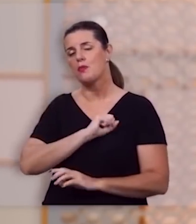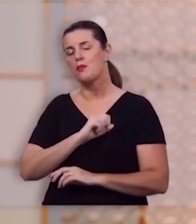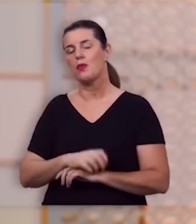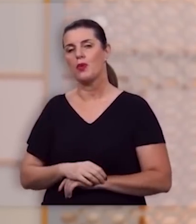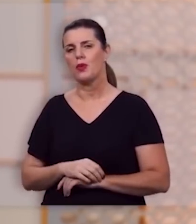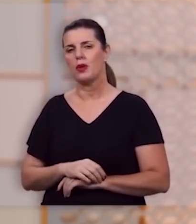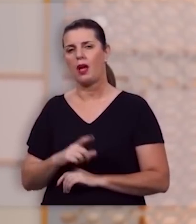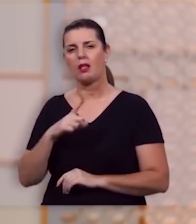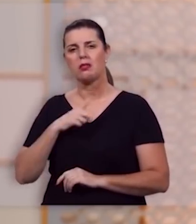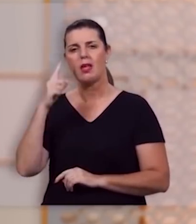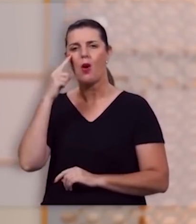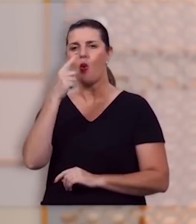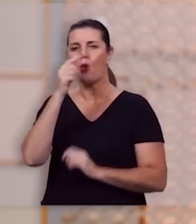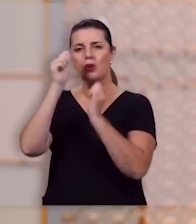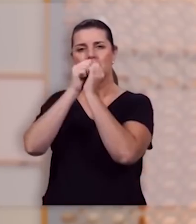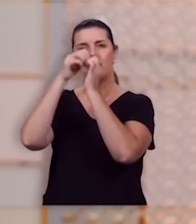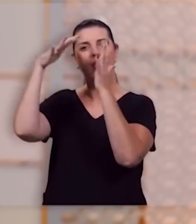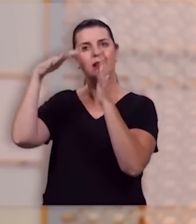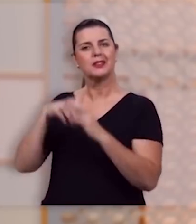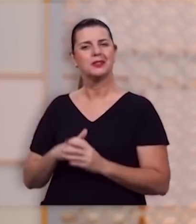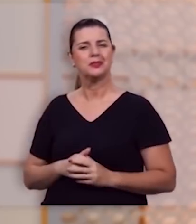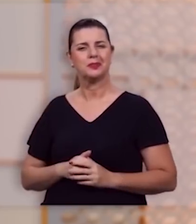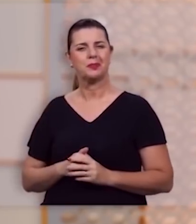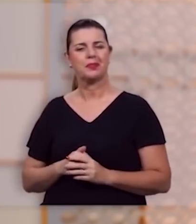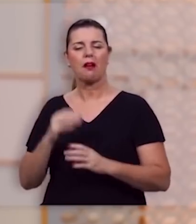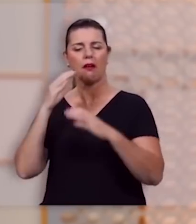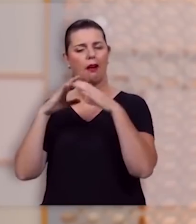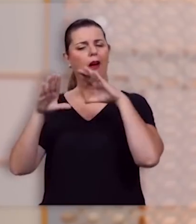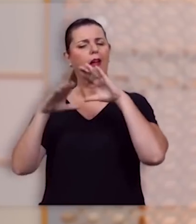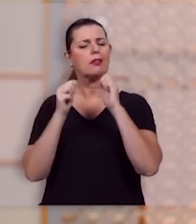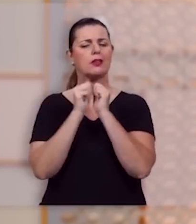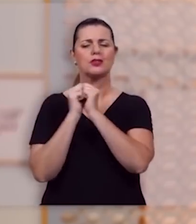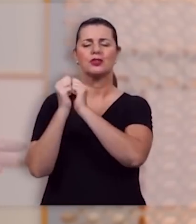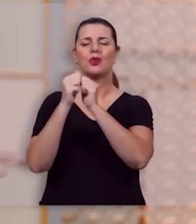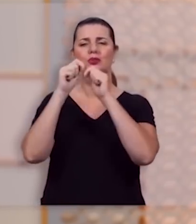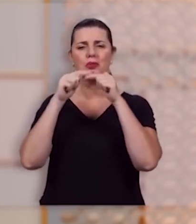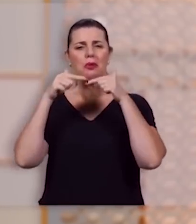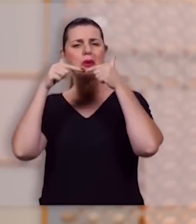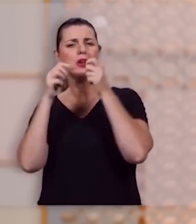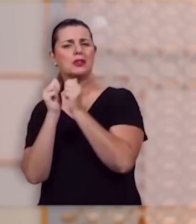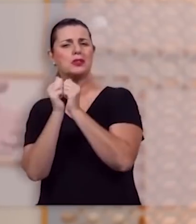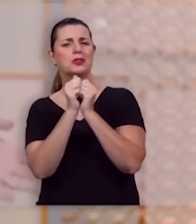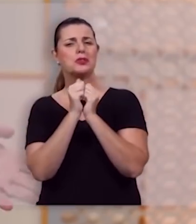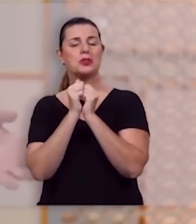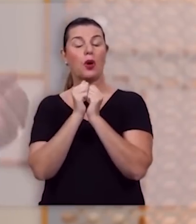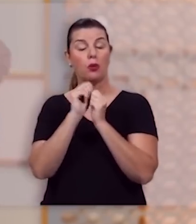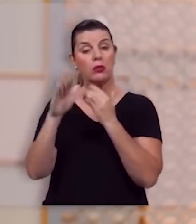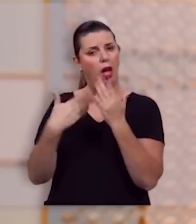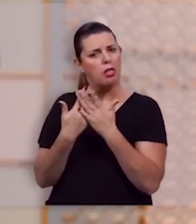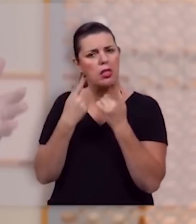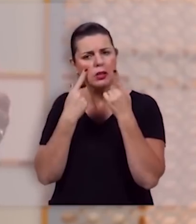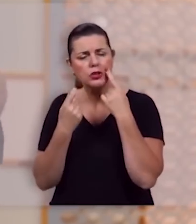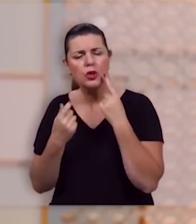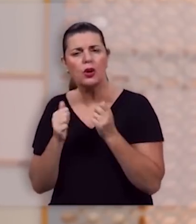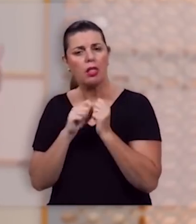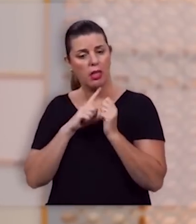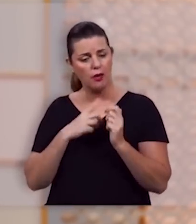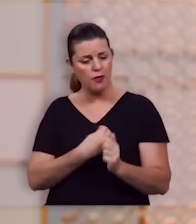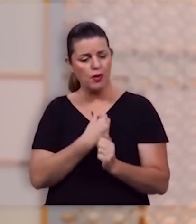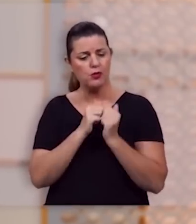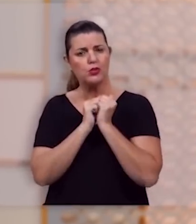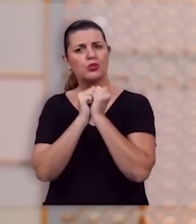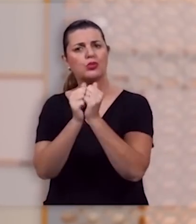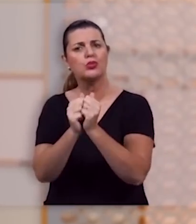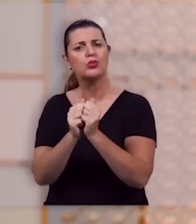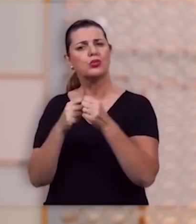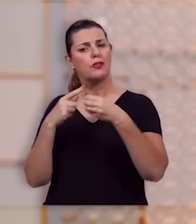voltar a ter brilho nos olhos voltar a cantar juntos a sorrir juntos se preciso chorar juntos andar juntos caminhar